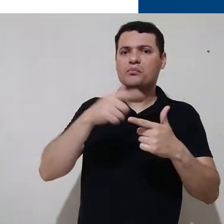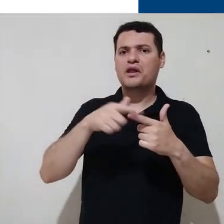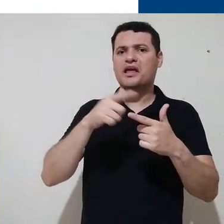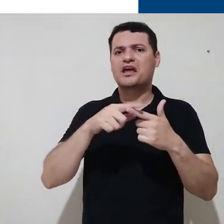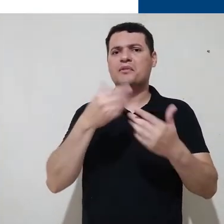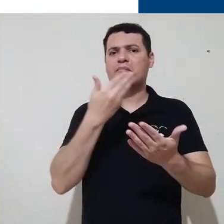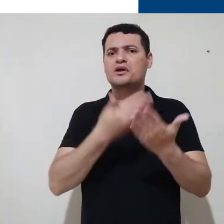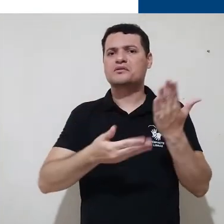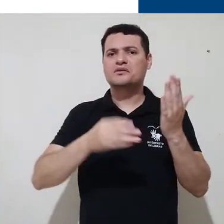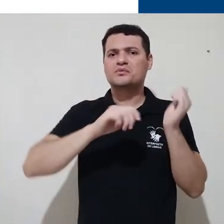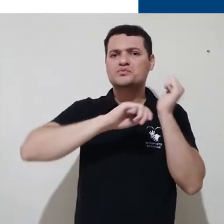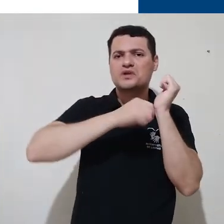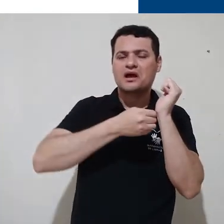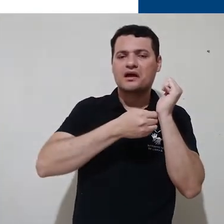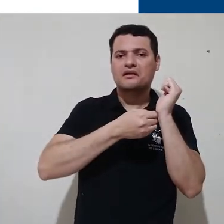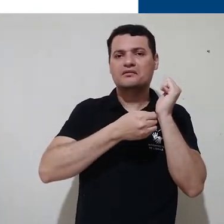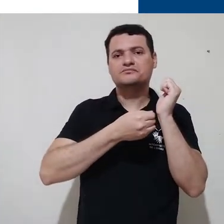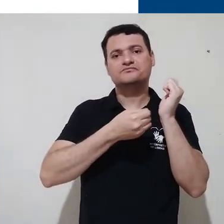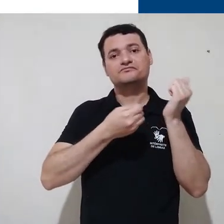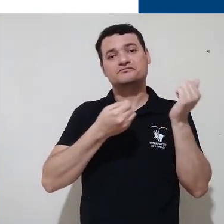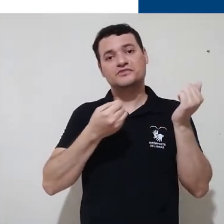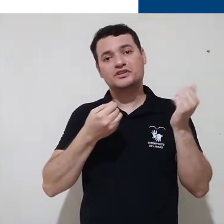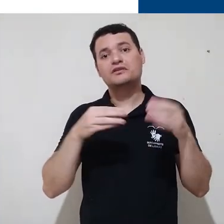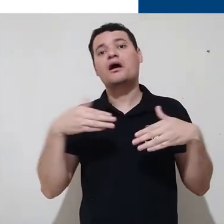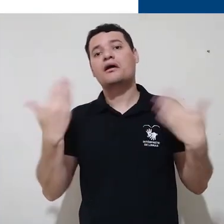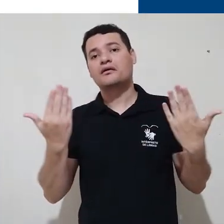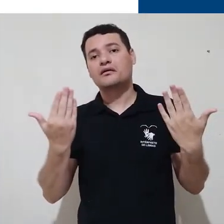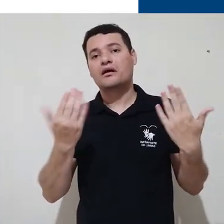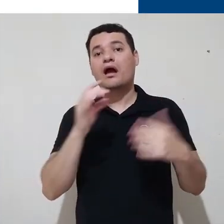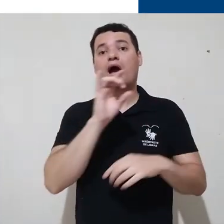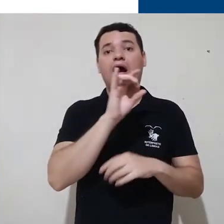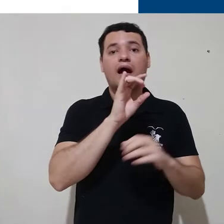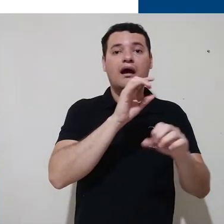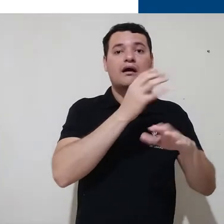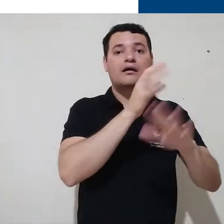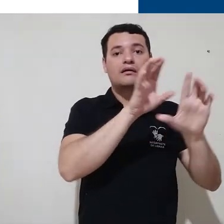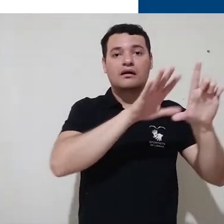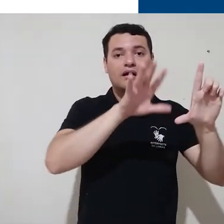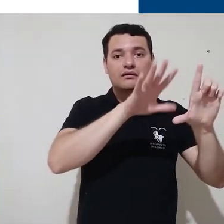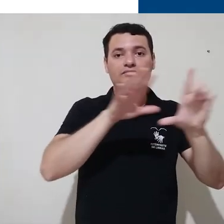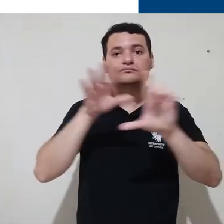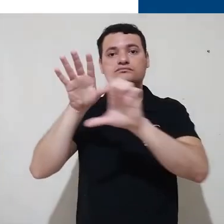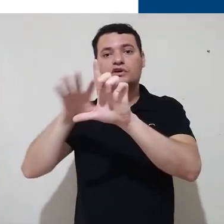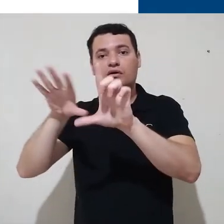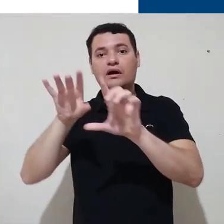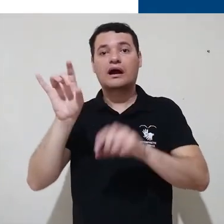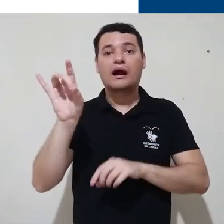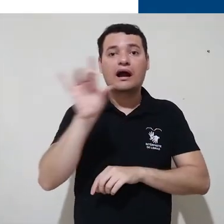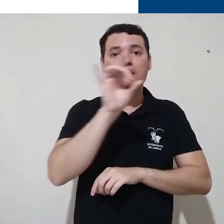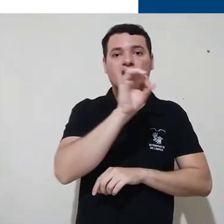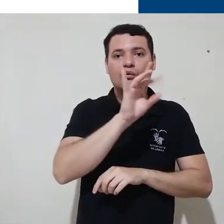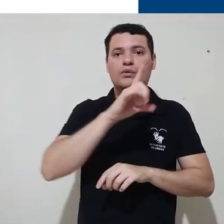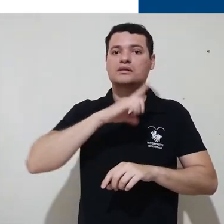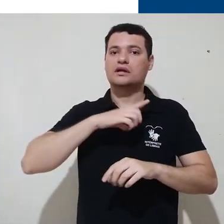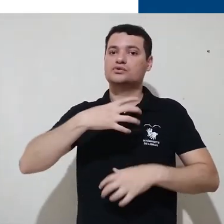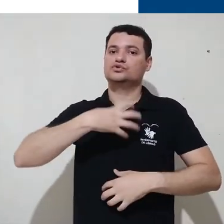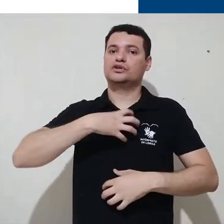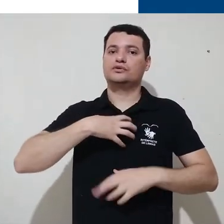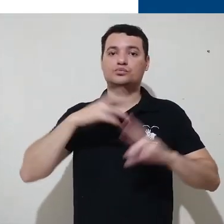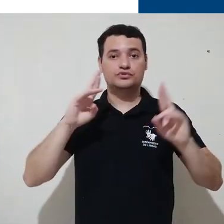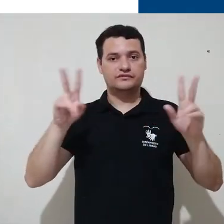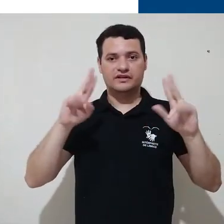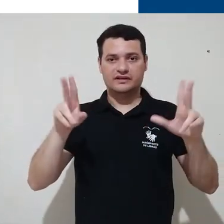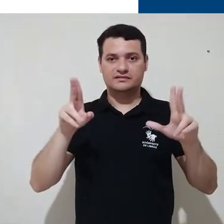senha, é importante frisar que cada plataforma vai ter um método diferente de recuperação. Se você faz